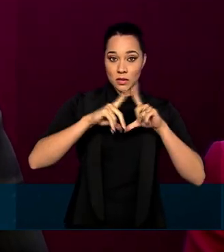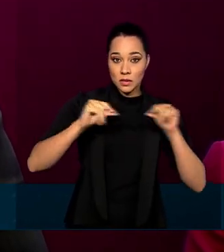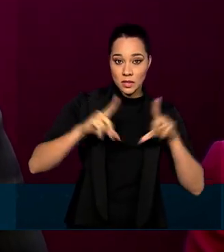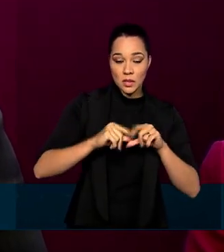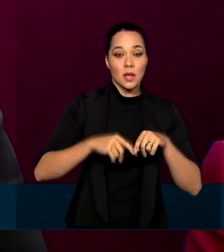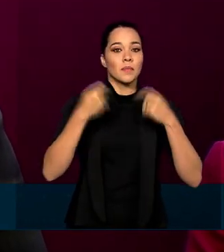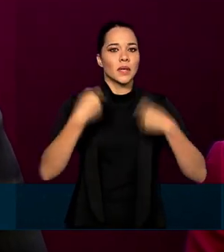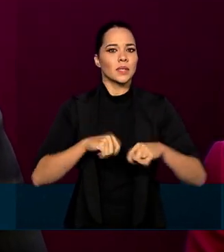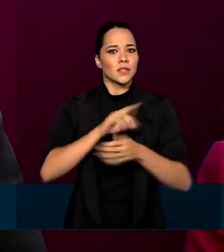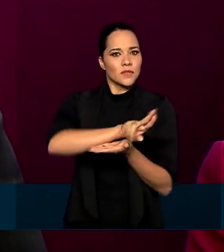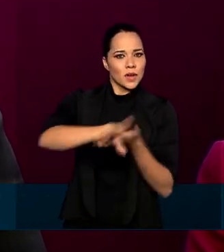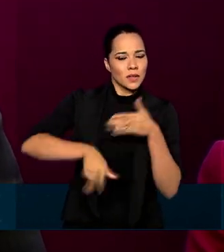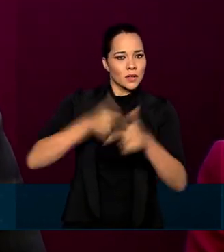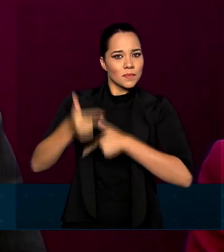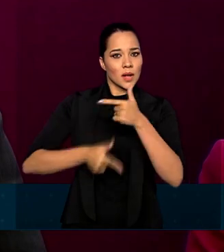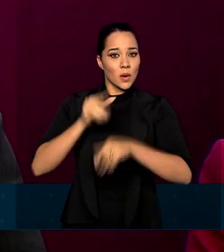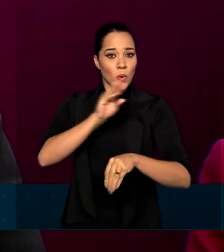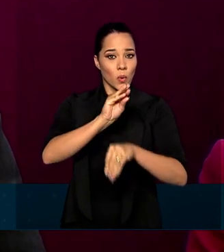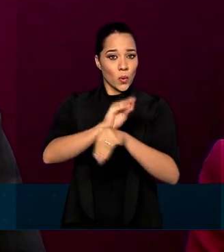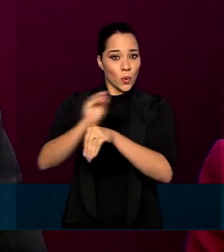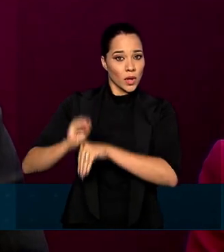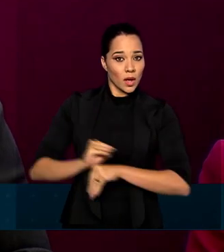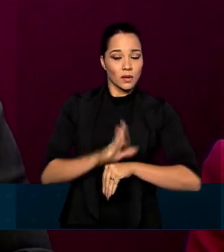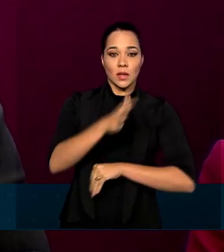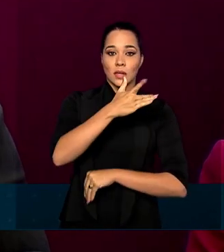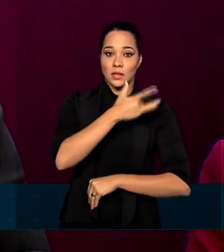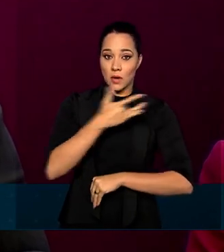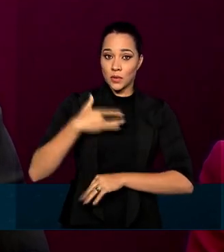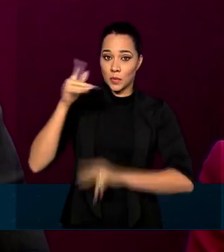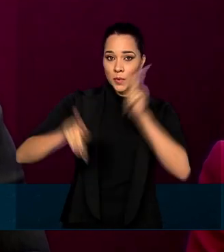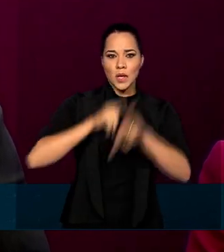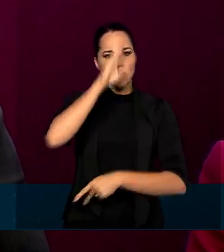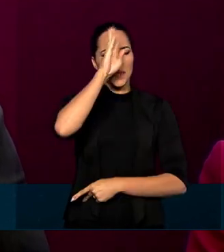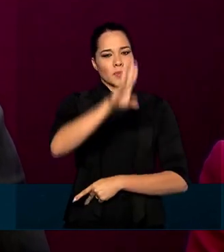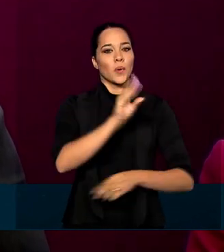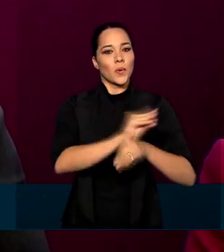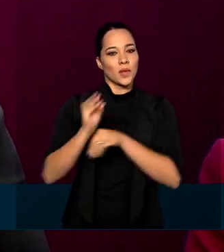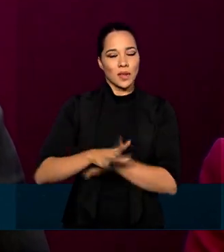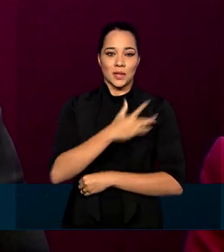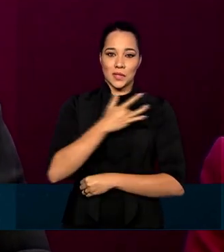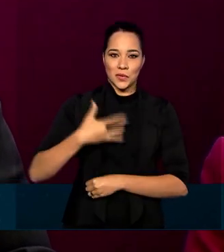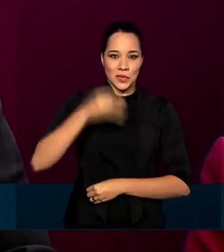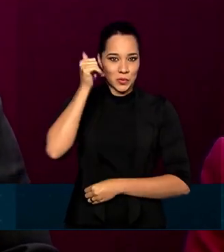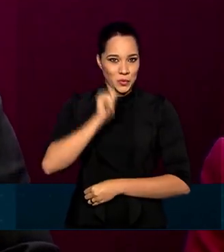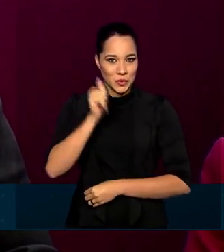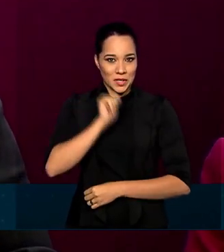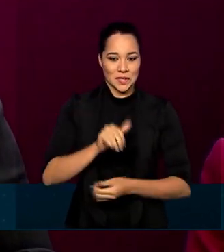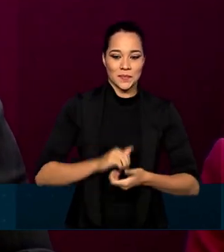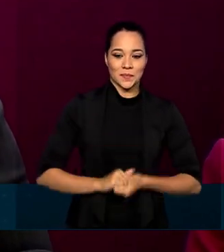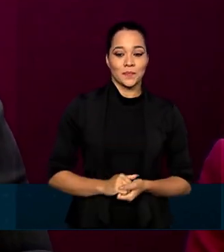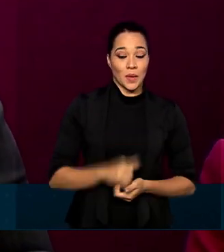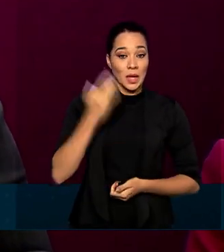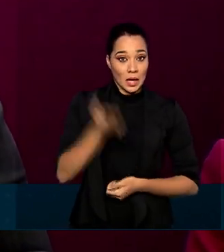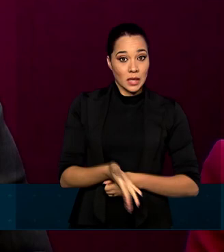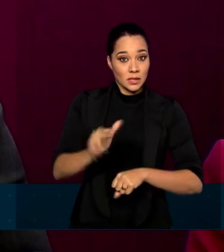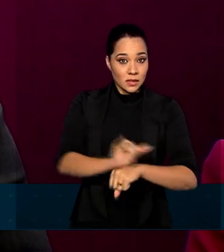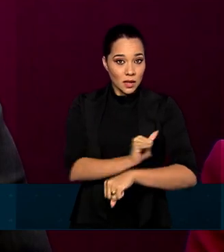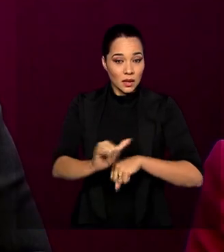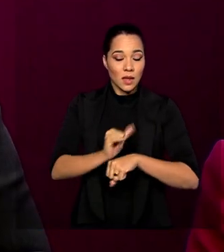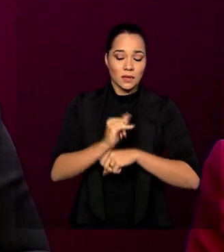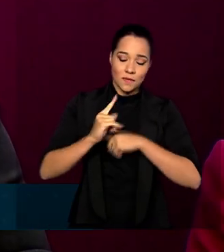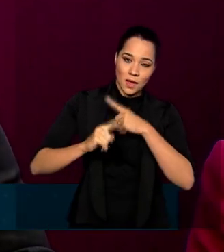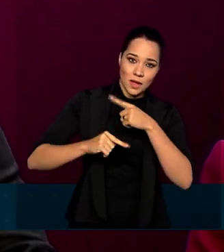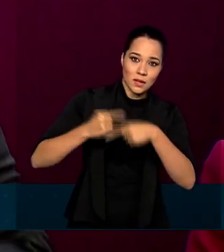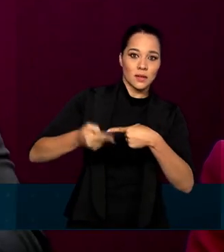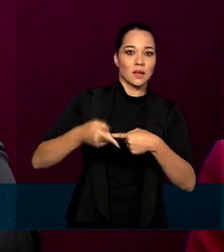série de atividades relacionadas ao cuidado em saúde da população, em especial ao cuidado da saúde das mulheres. E estas ações irão gerar